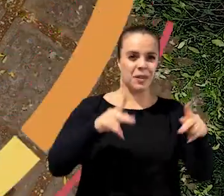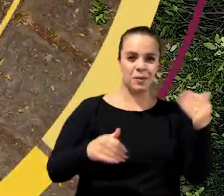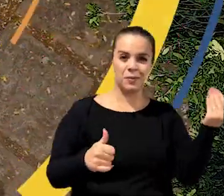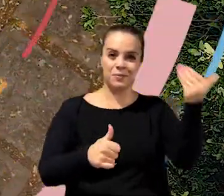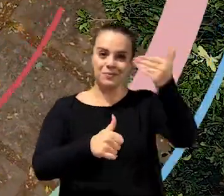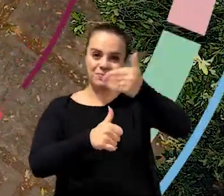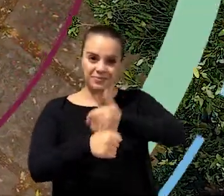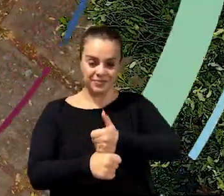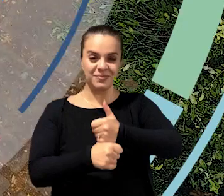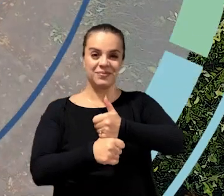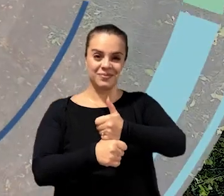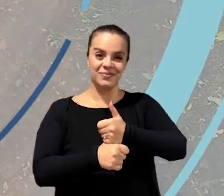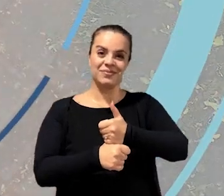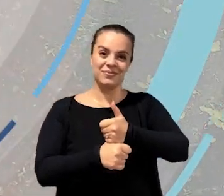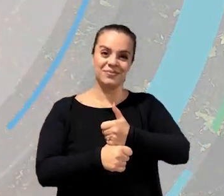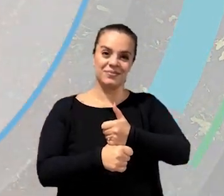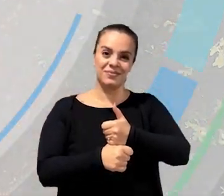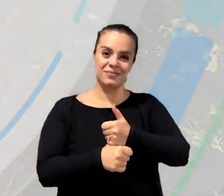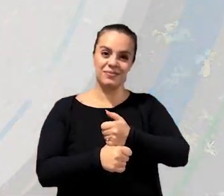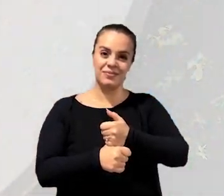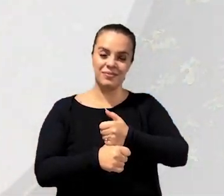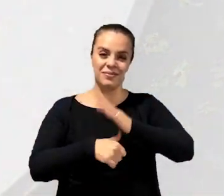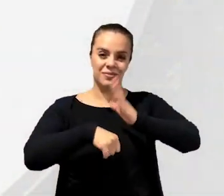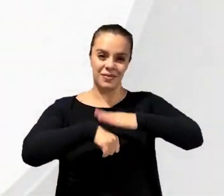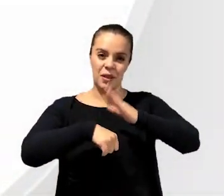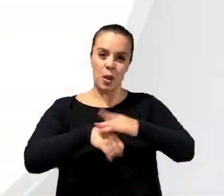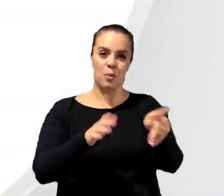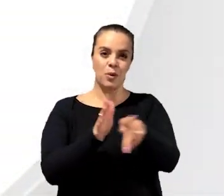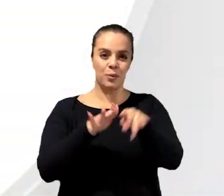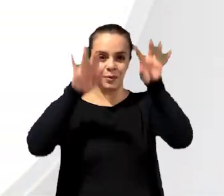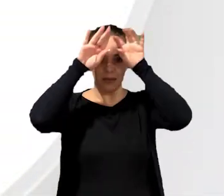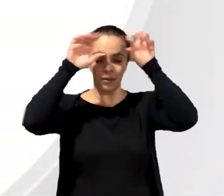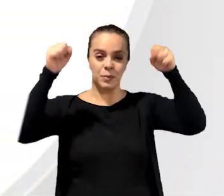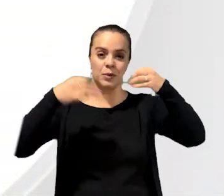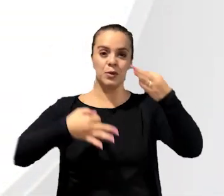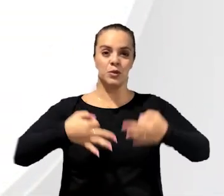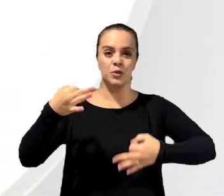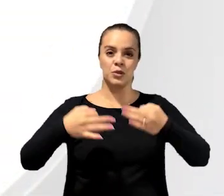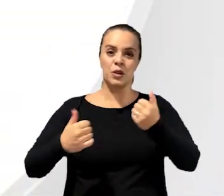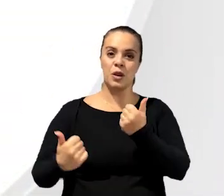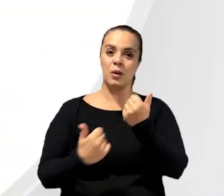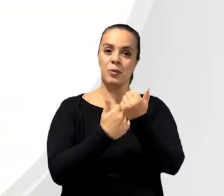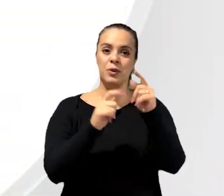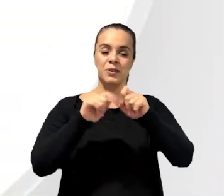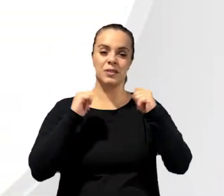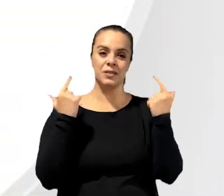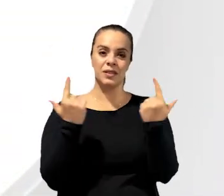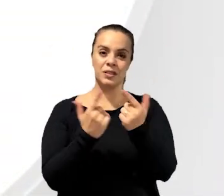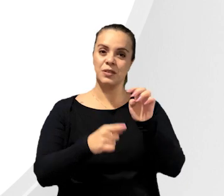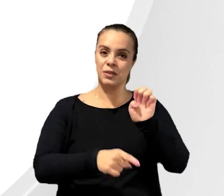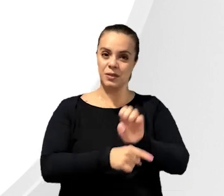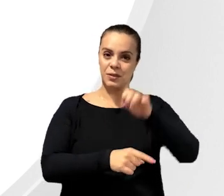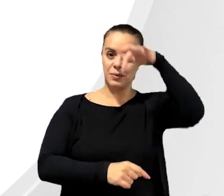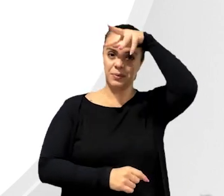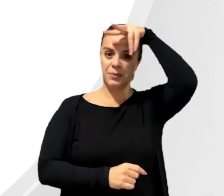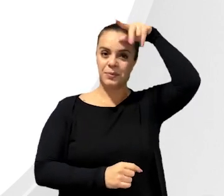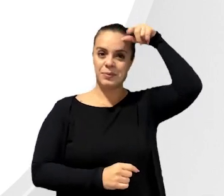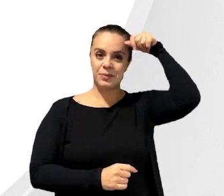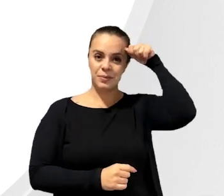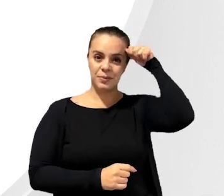ao círculo de paz. Iniciativa Tribunal de Justiça Apoio Assembleia Legislativa de Mato Grosso